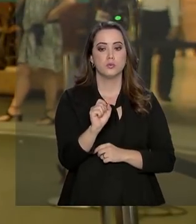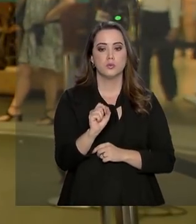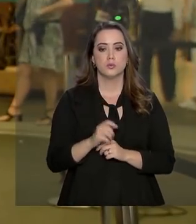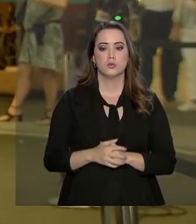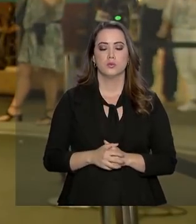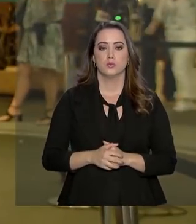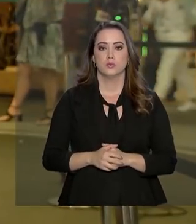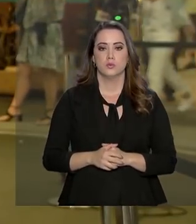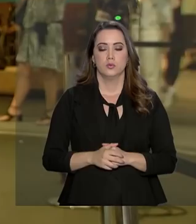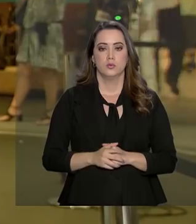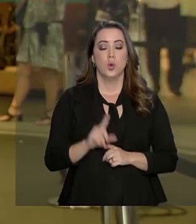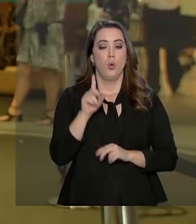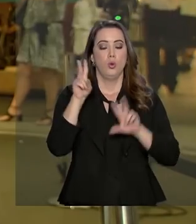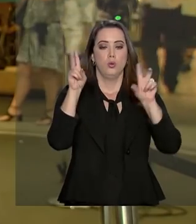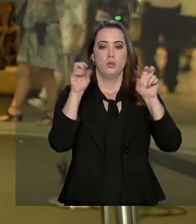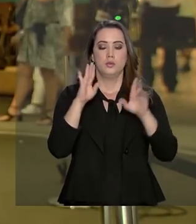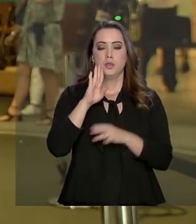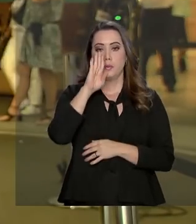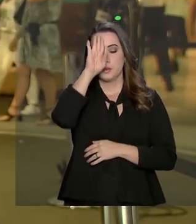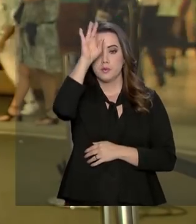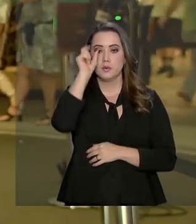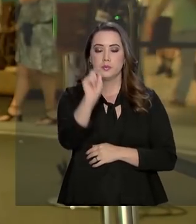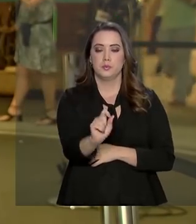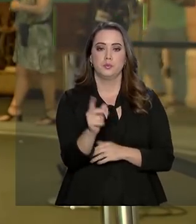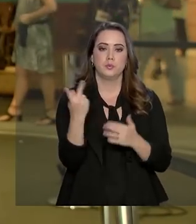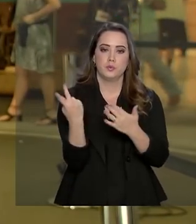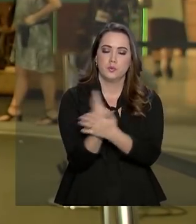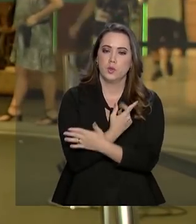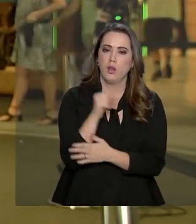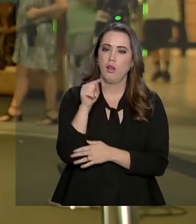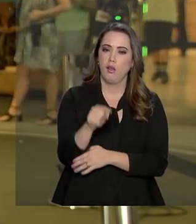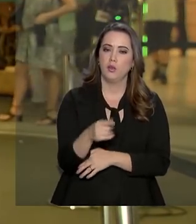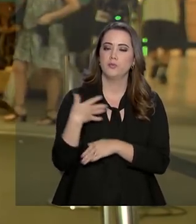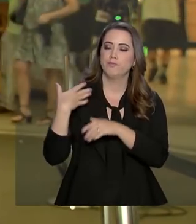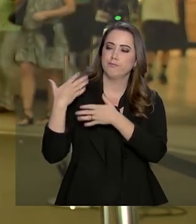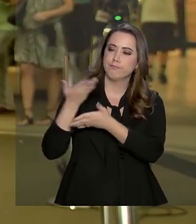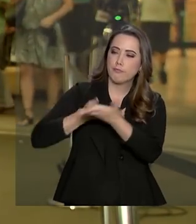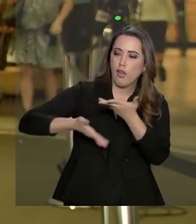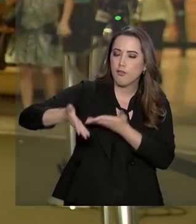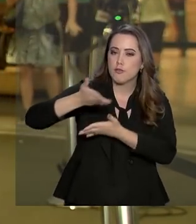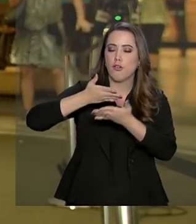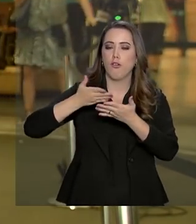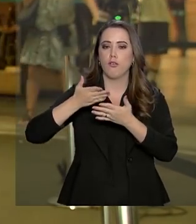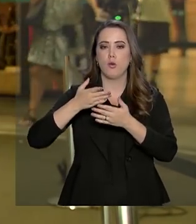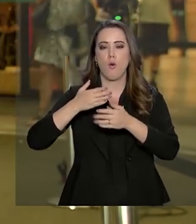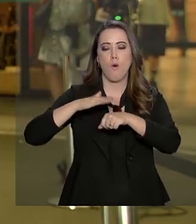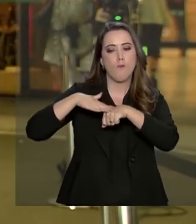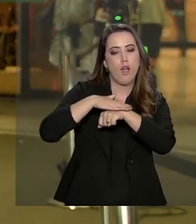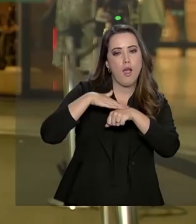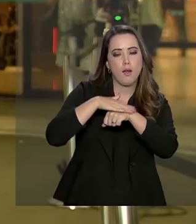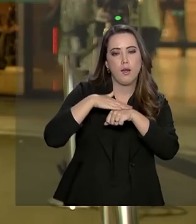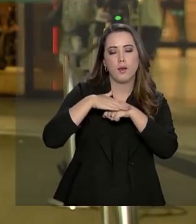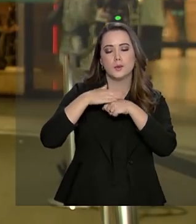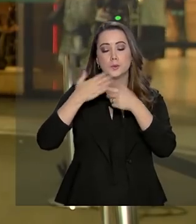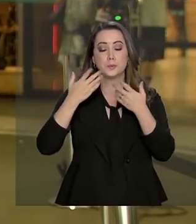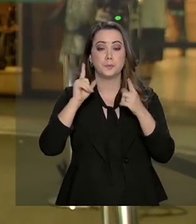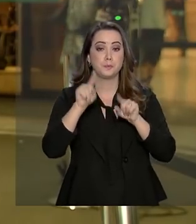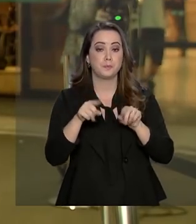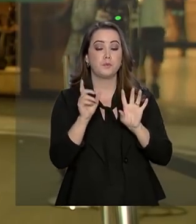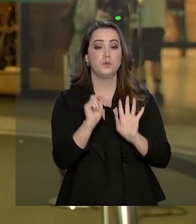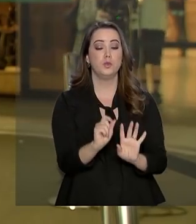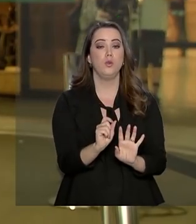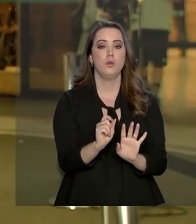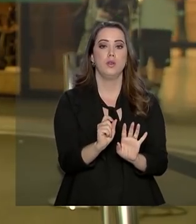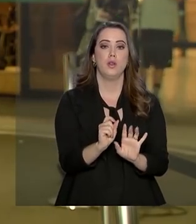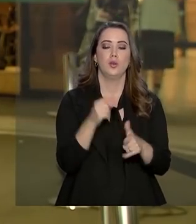um dos temas principais que devem acontecer nessas conversas entre o presidente e seus interlocutores é